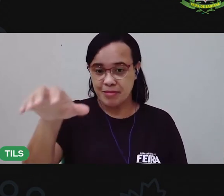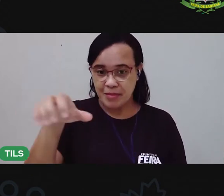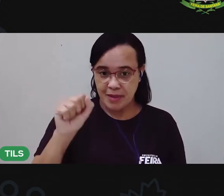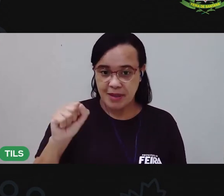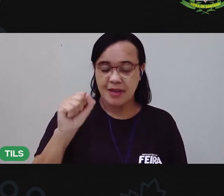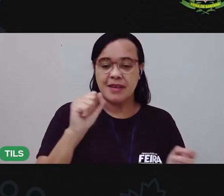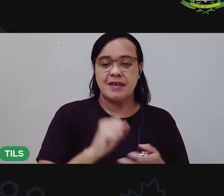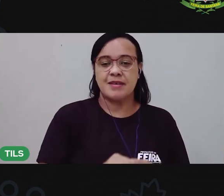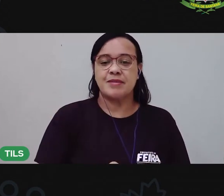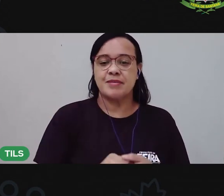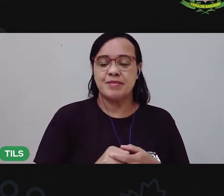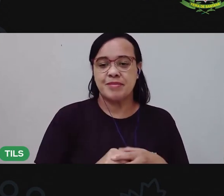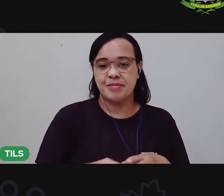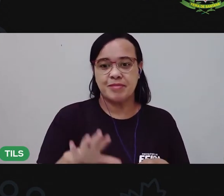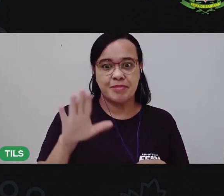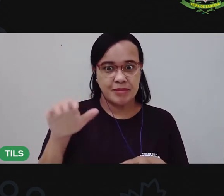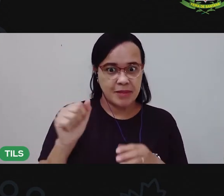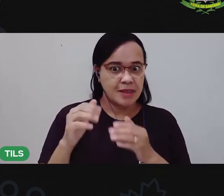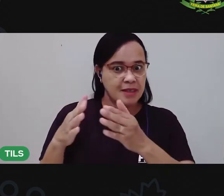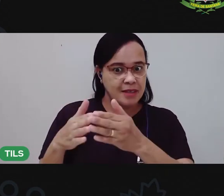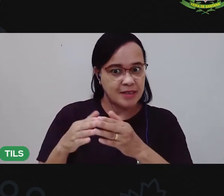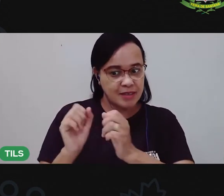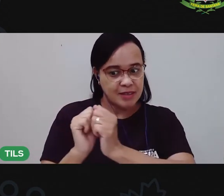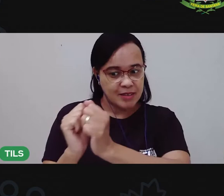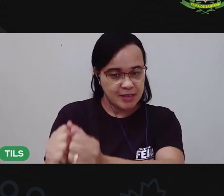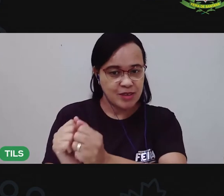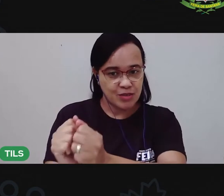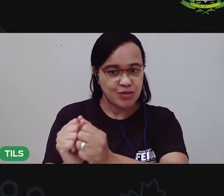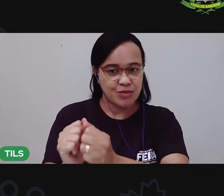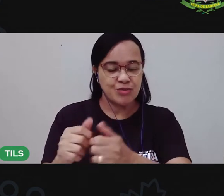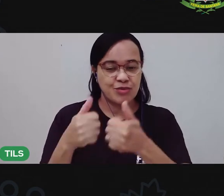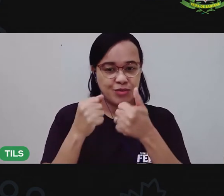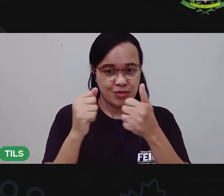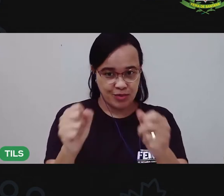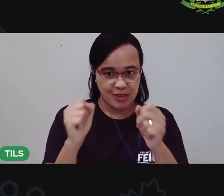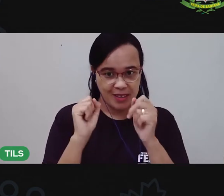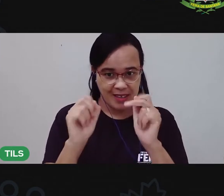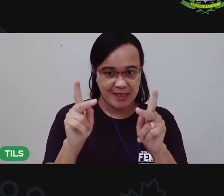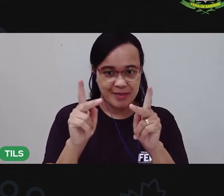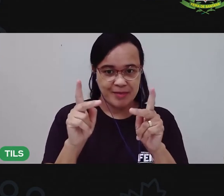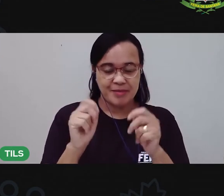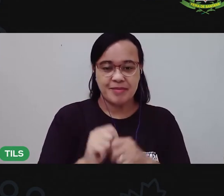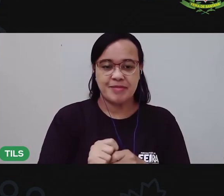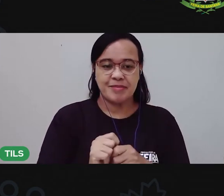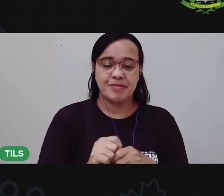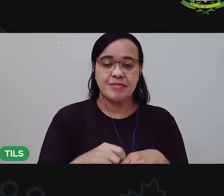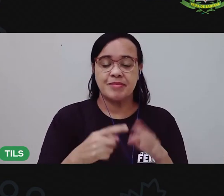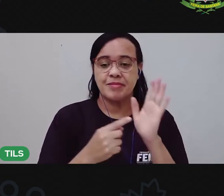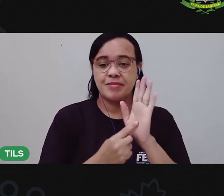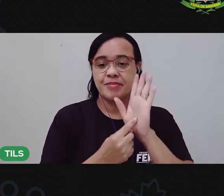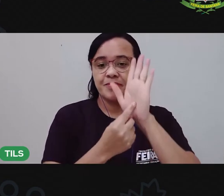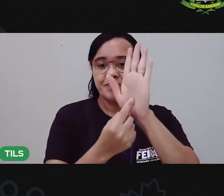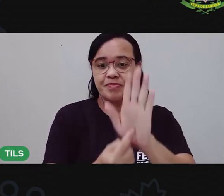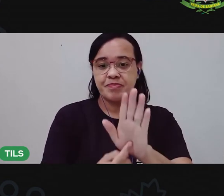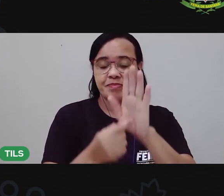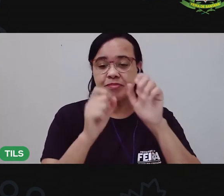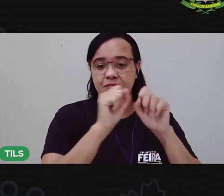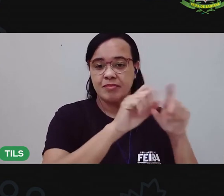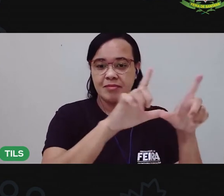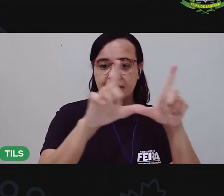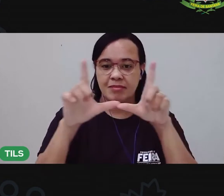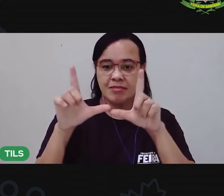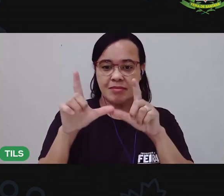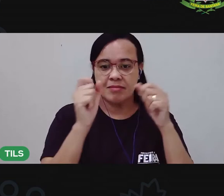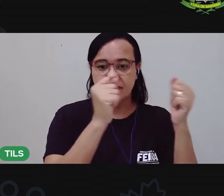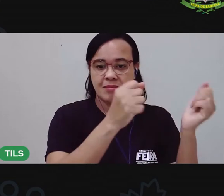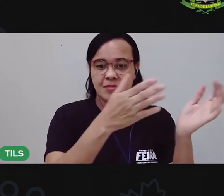responsável e já deixa ela junto com você, tá bom? Agora eu vou mostrar a apresentação que a gente vai